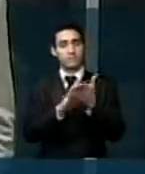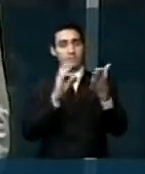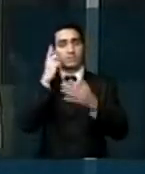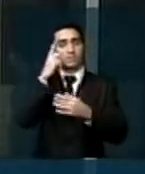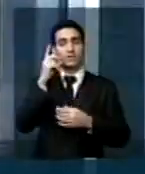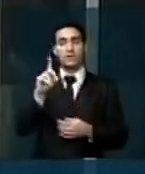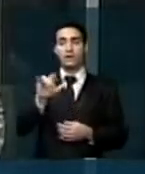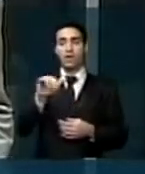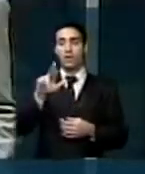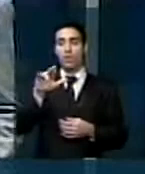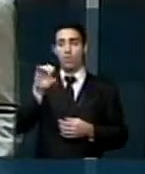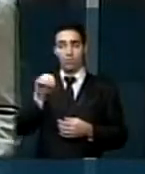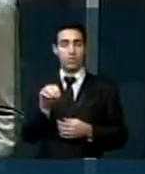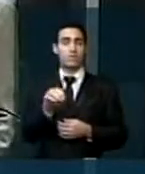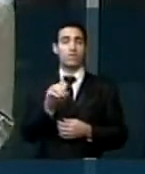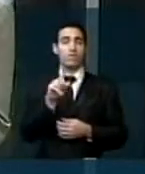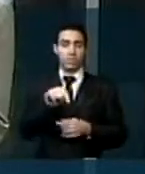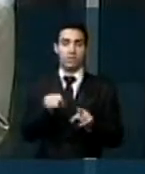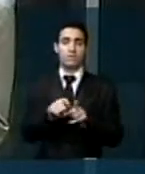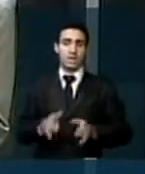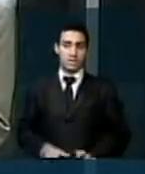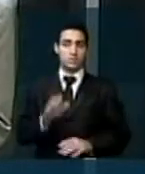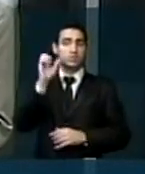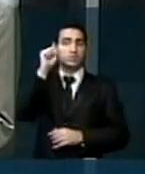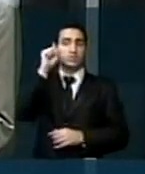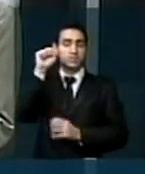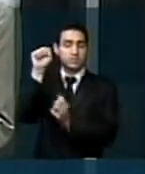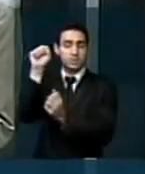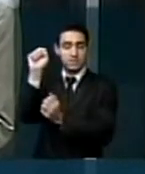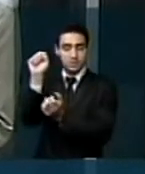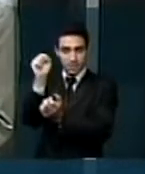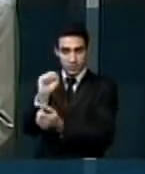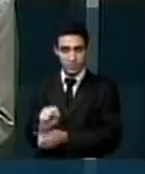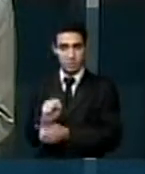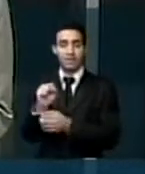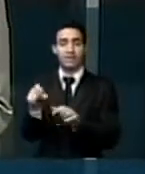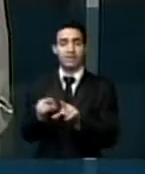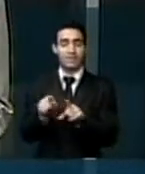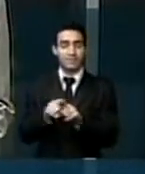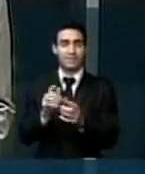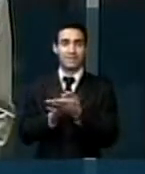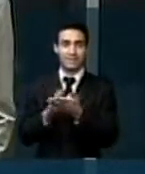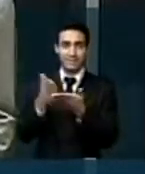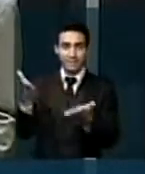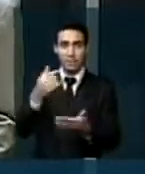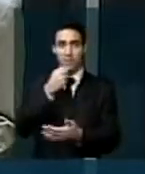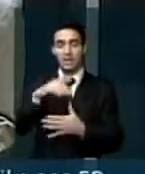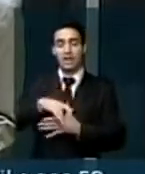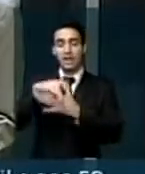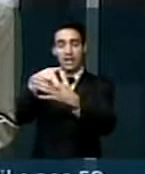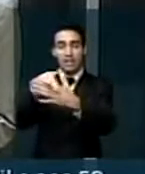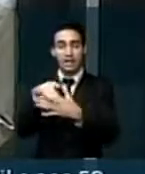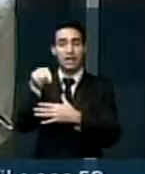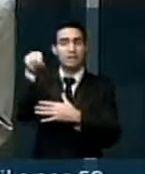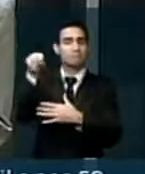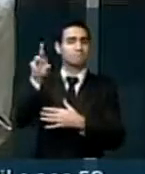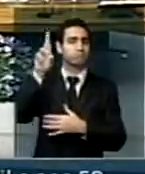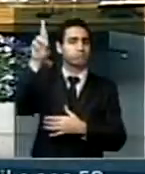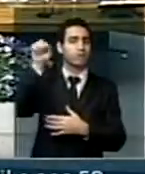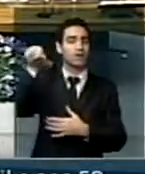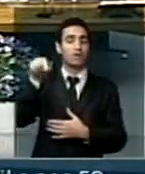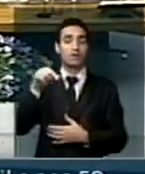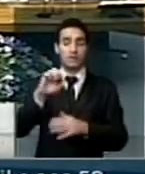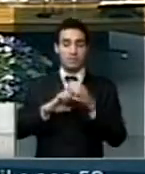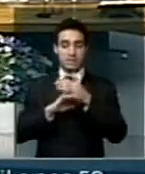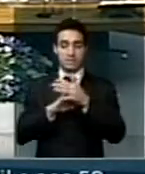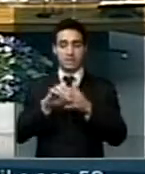Lauro Antônio, também de Sergipe, do PR de Sergipe, que vem prestigiar, e o nosso líder maior político lá no nosso Estado, o empresário